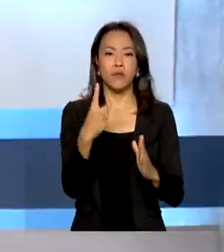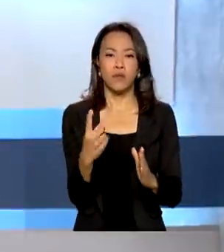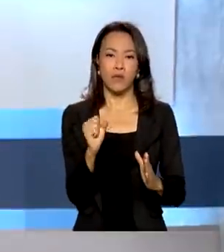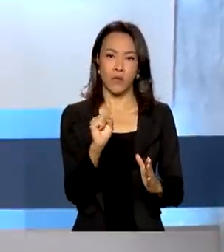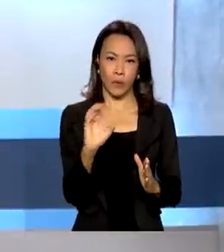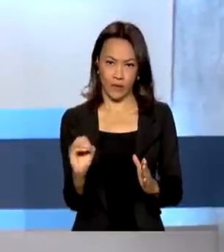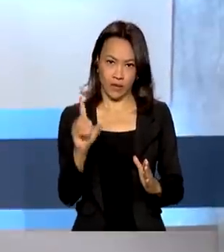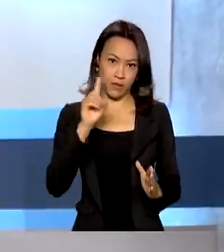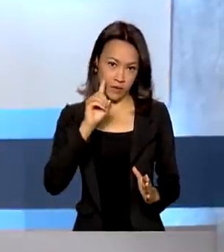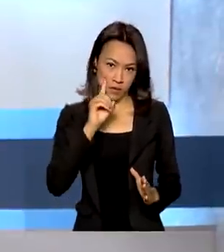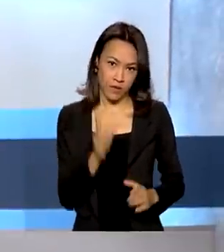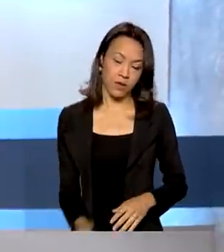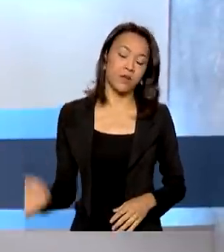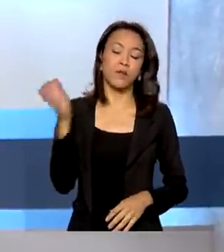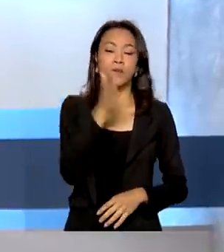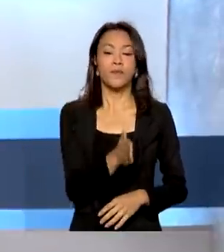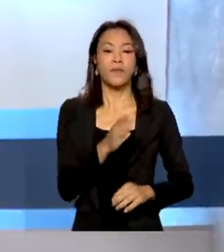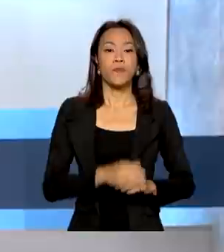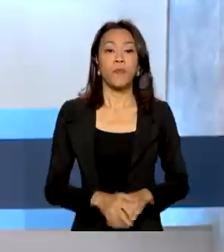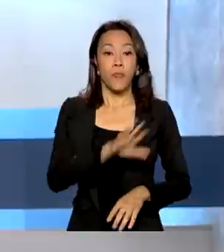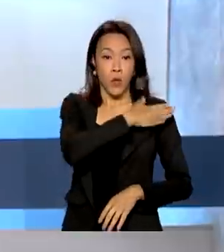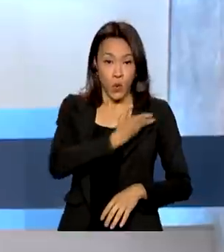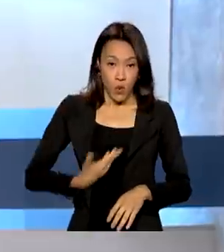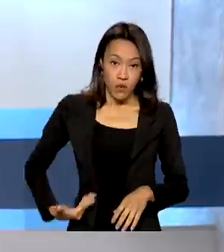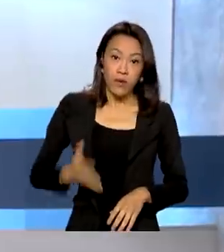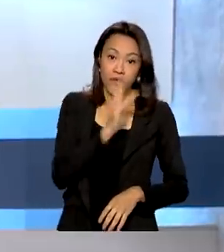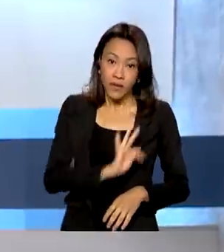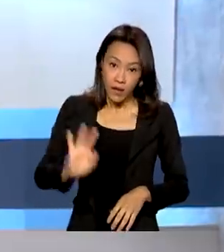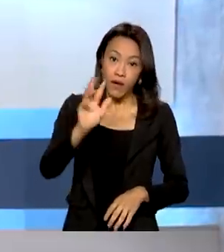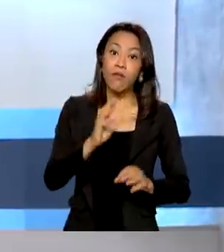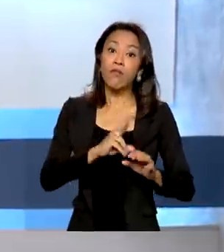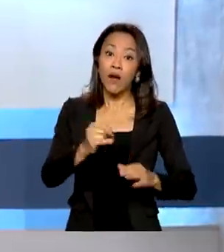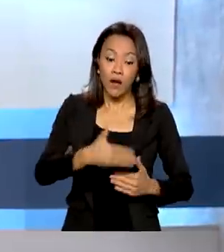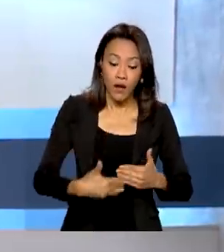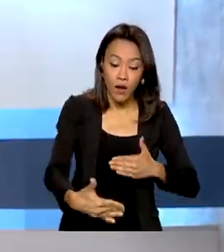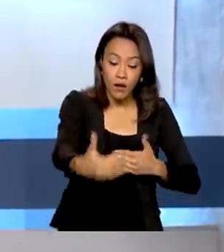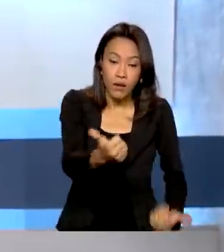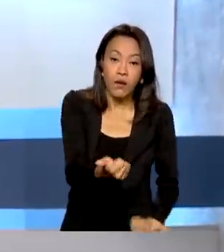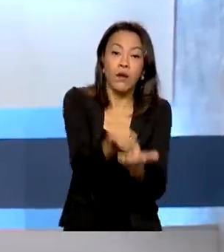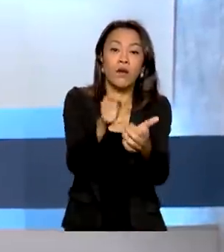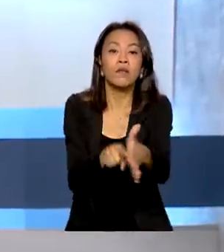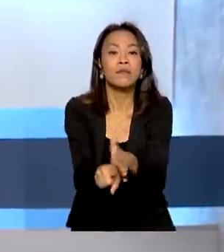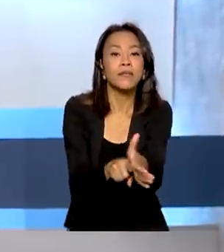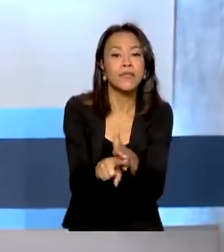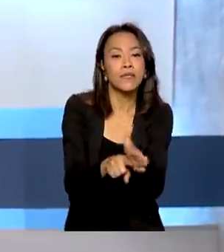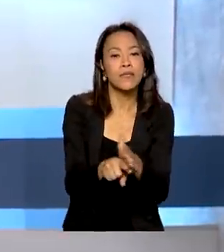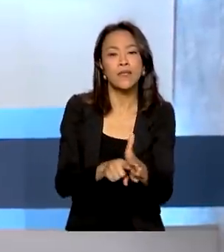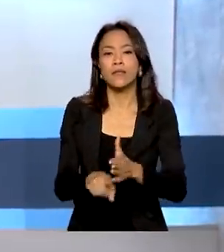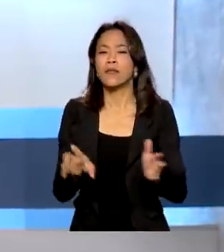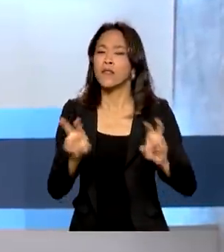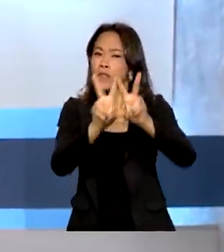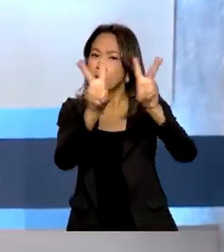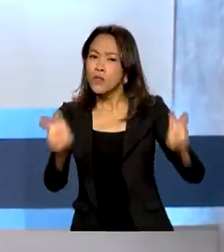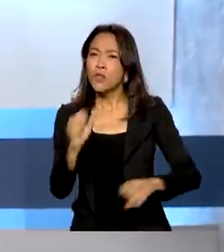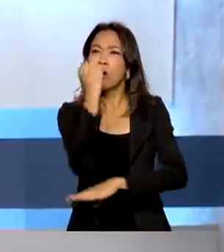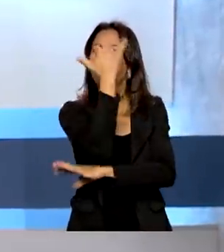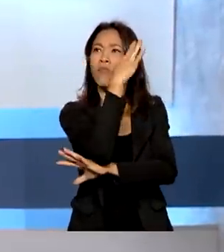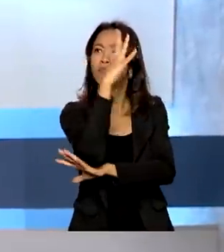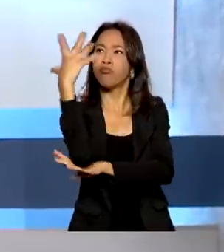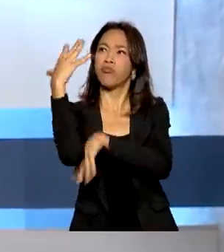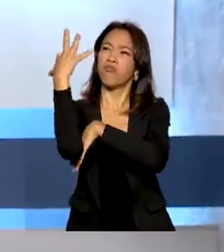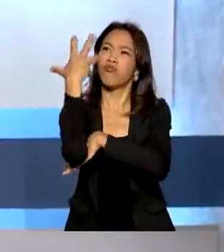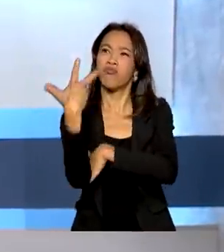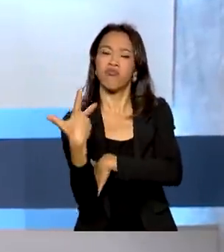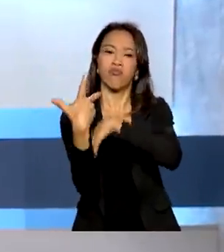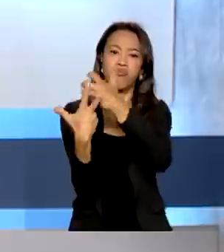O governo federal vai investir em pesquisas de prevenção e enfrentamento de desastres ambientais. A iniciativa